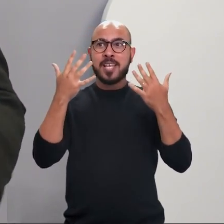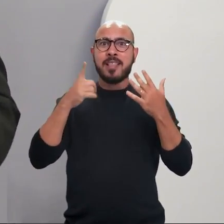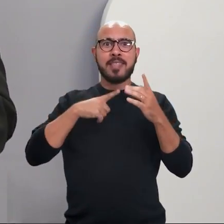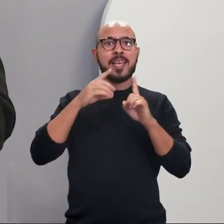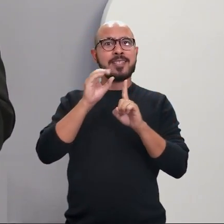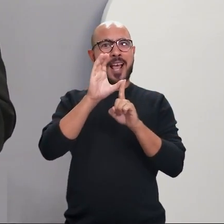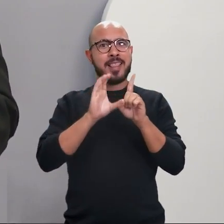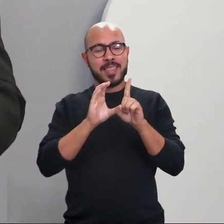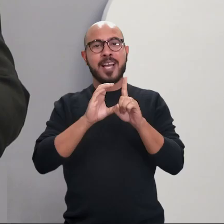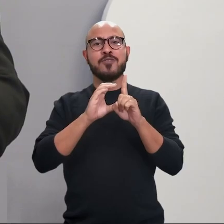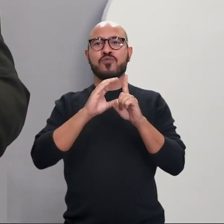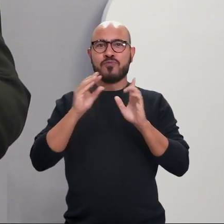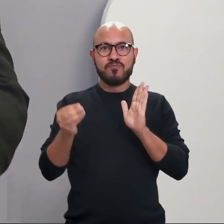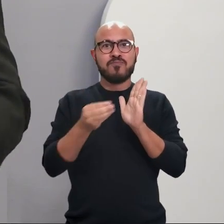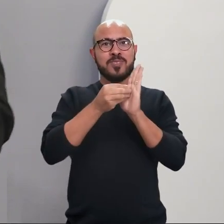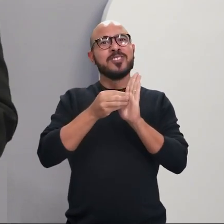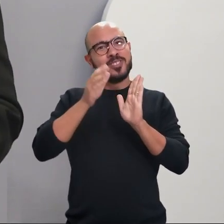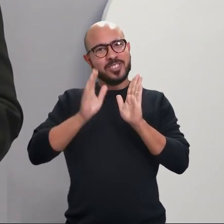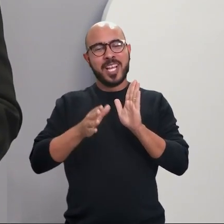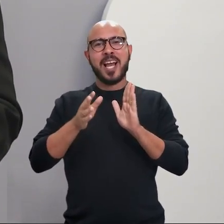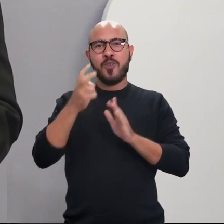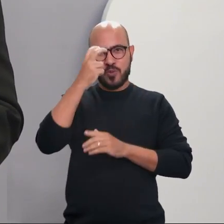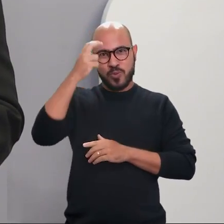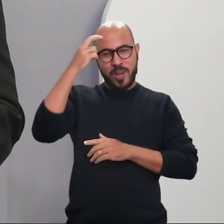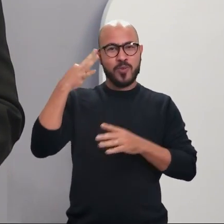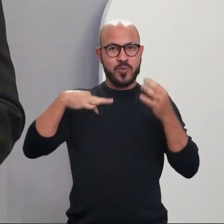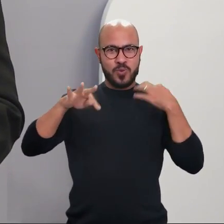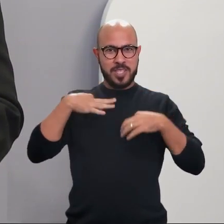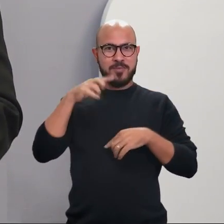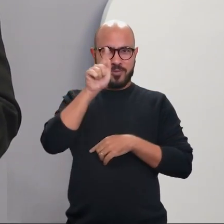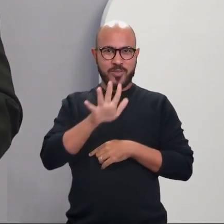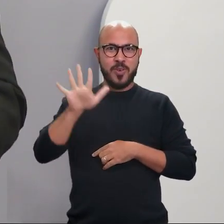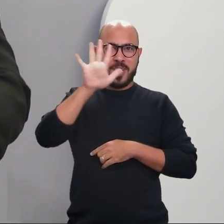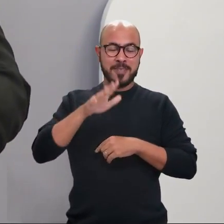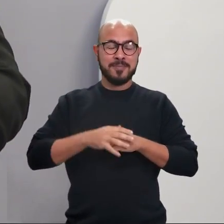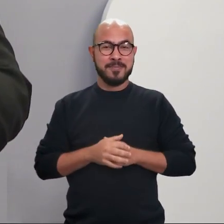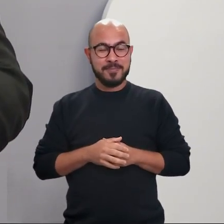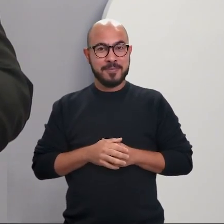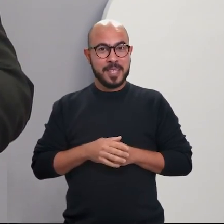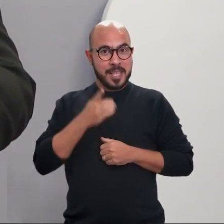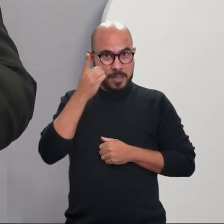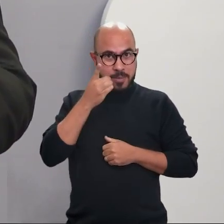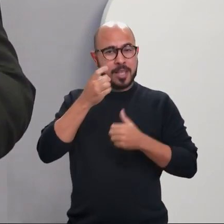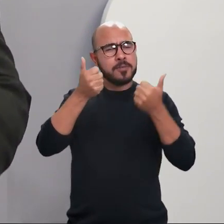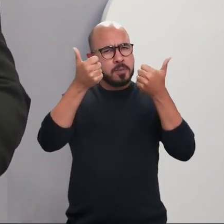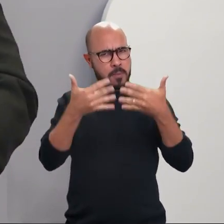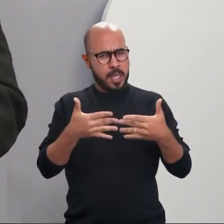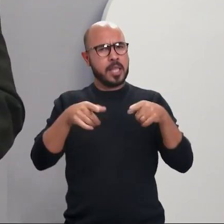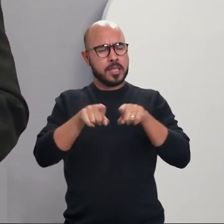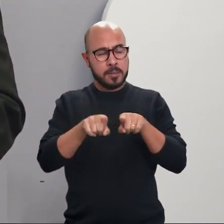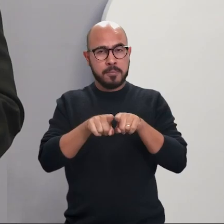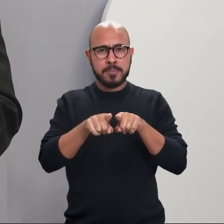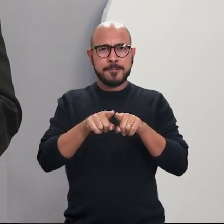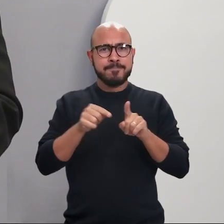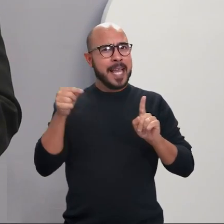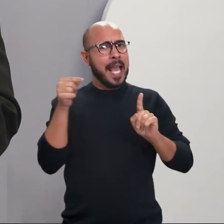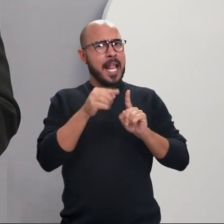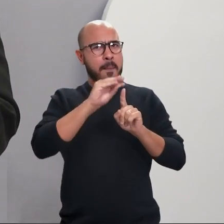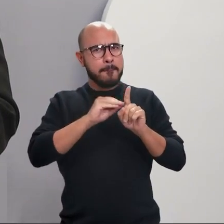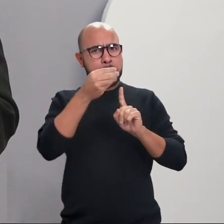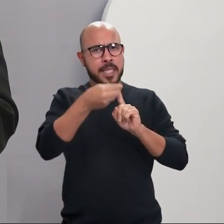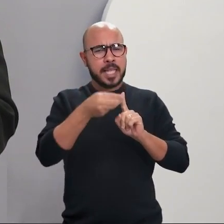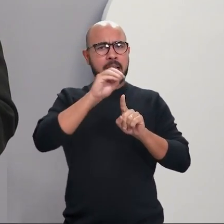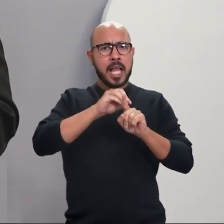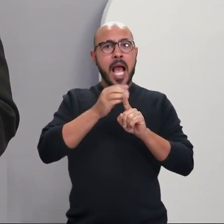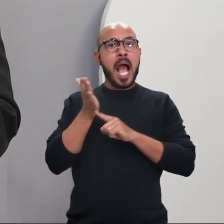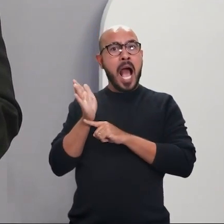cultural e turístico do estado de Goiás. Segundo o deputado Lineu Olímpio, o produto em questão contribui fortemente